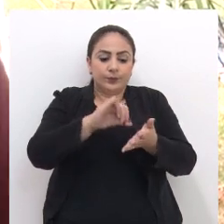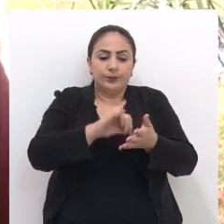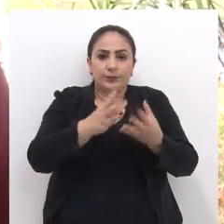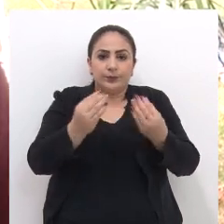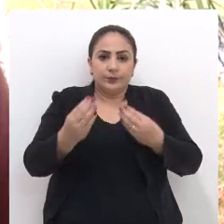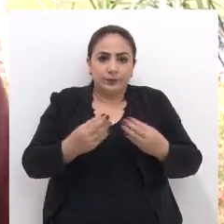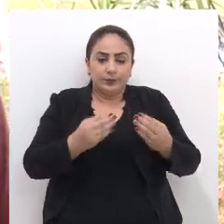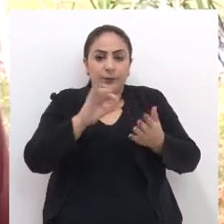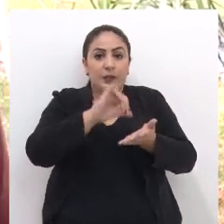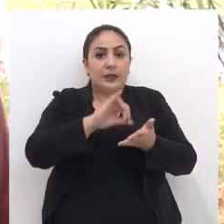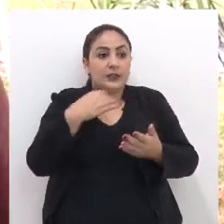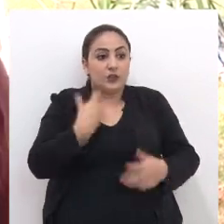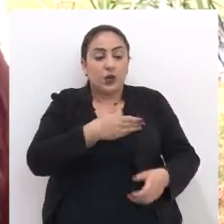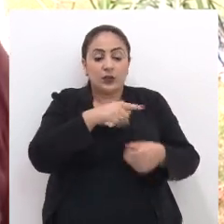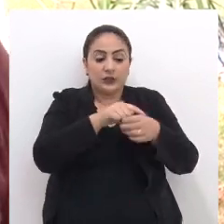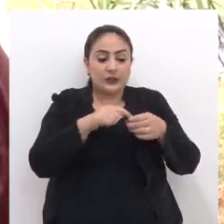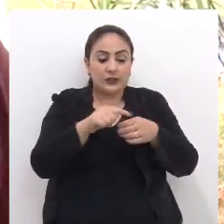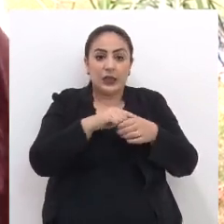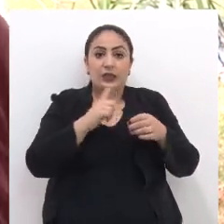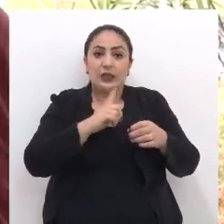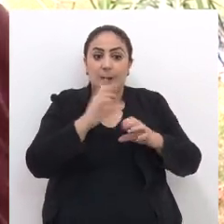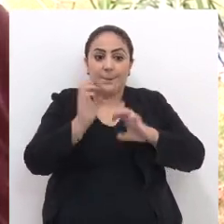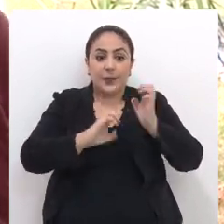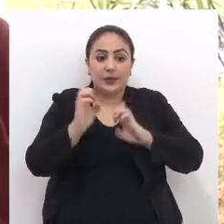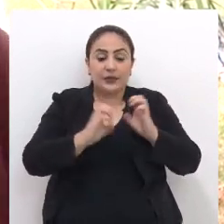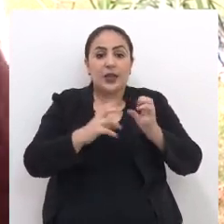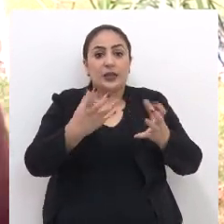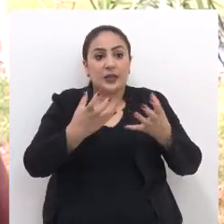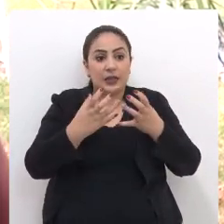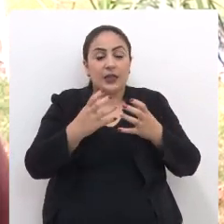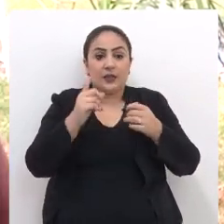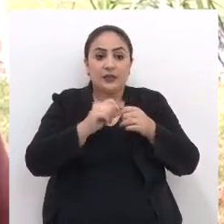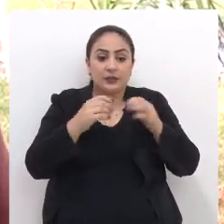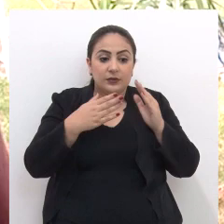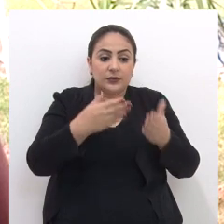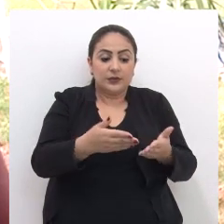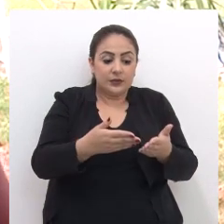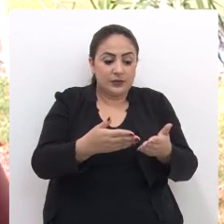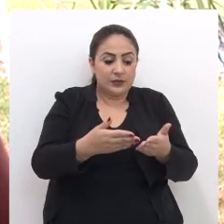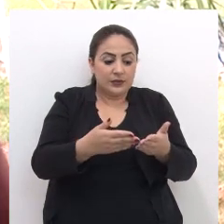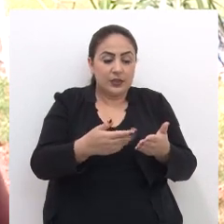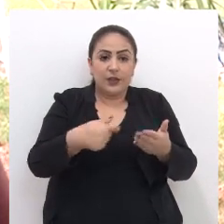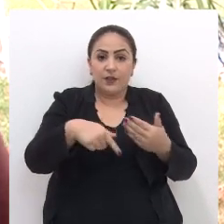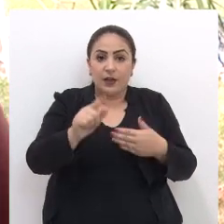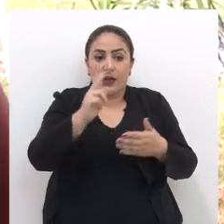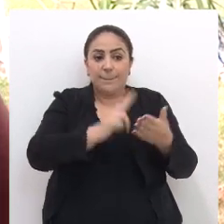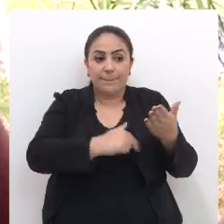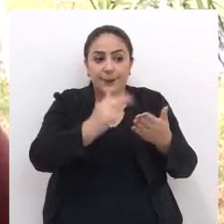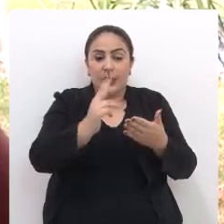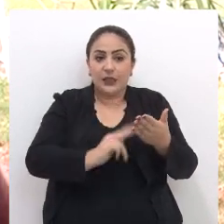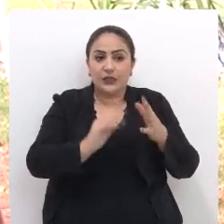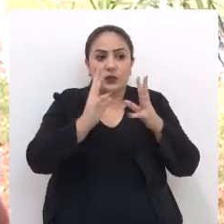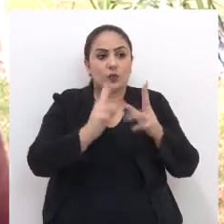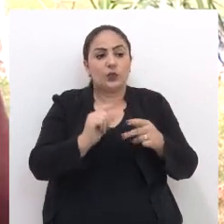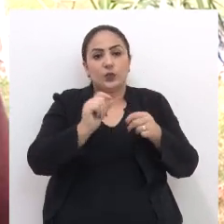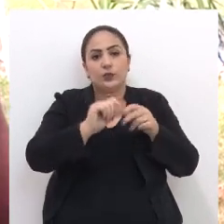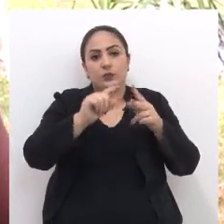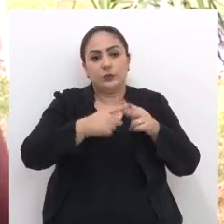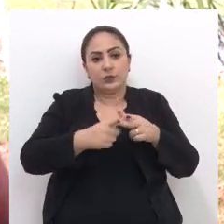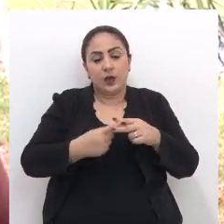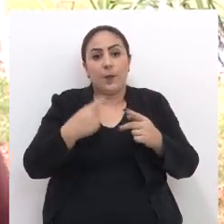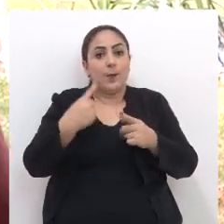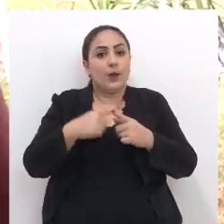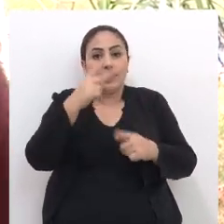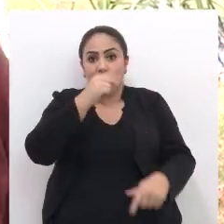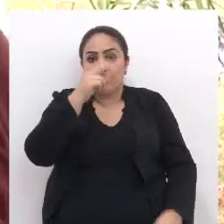praças nossas. Tem muitas praças na nossa cidade. Há um empresário que possa abraçar essas praças que vão lá, pintem o brinquedo, de